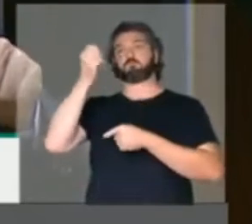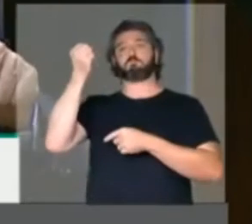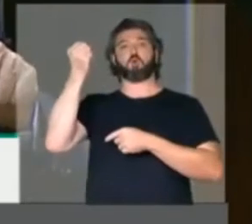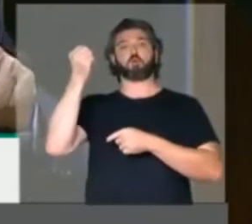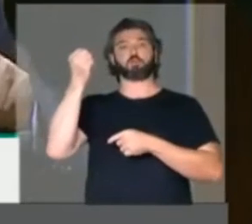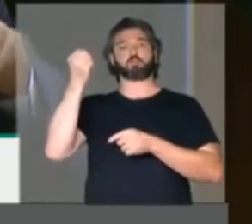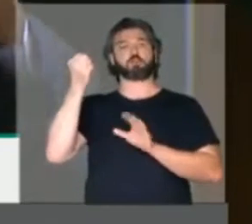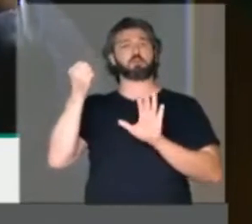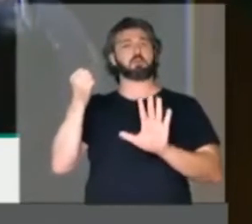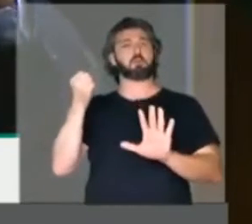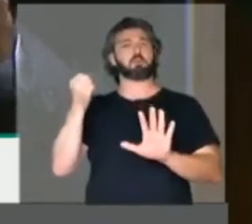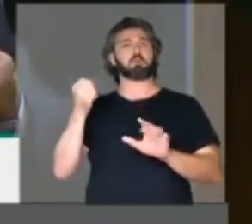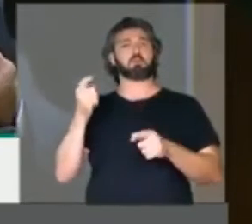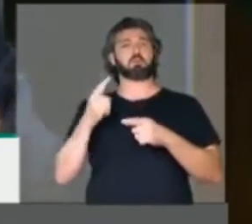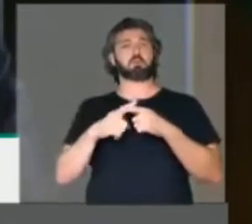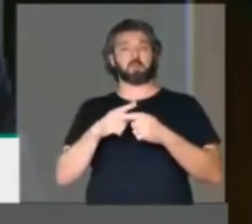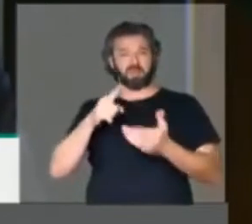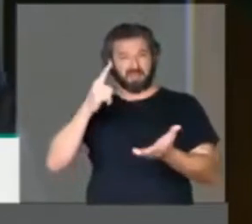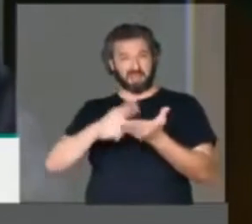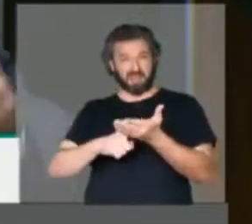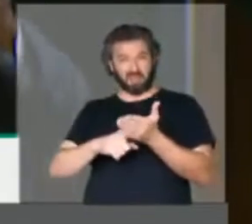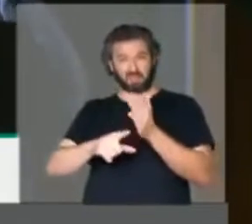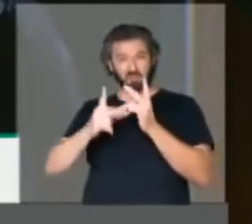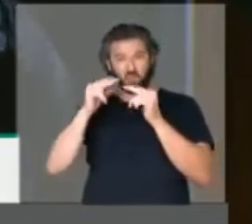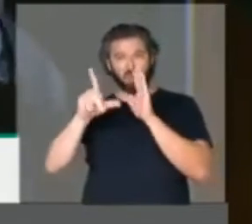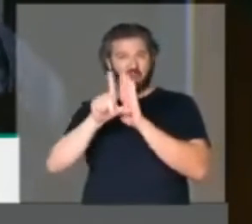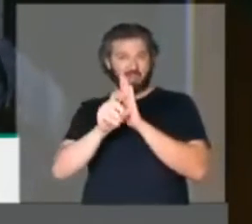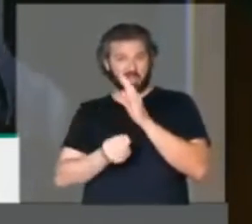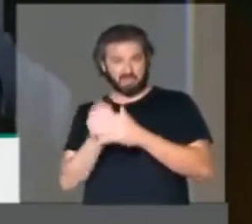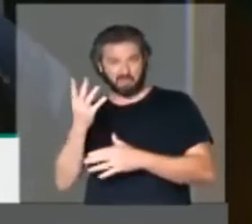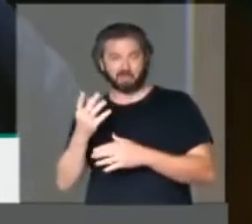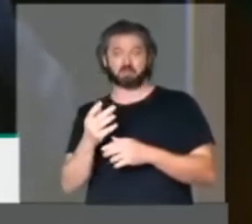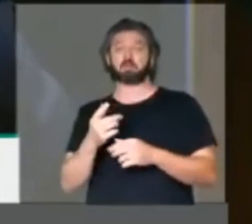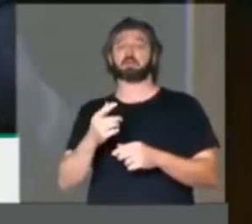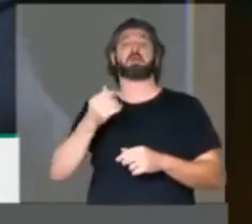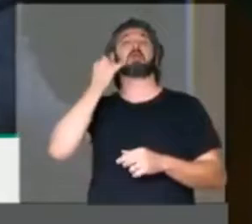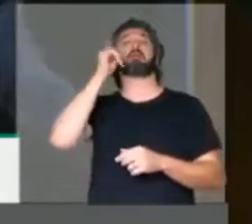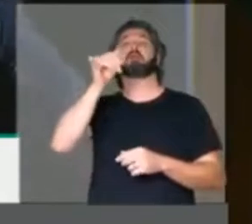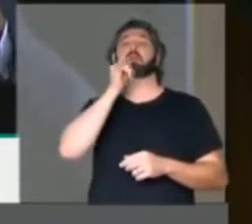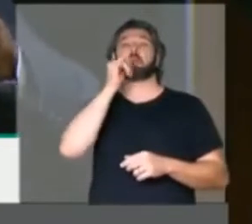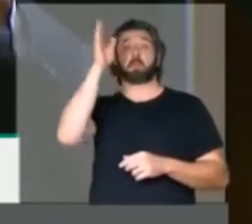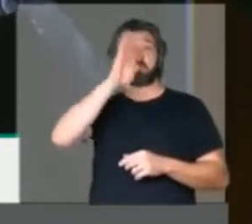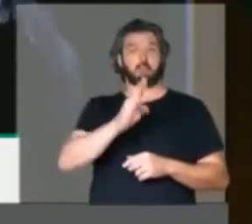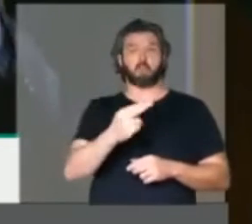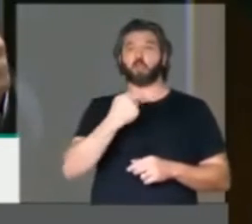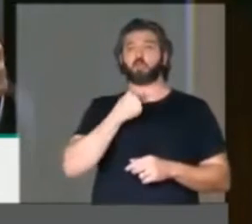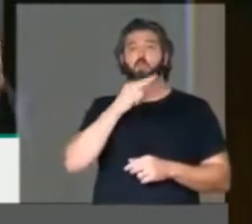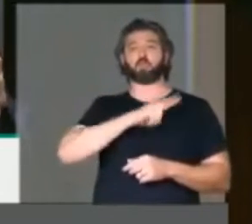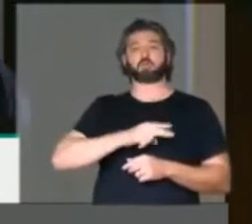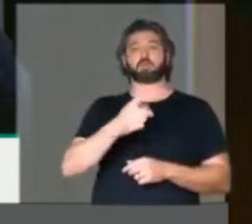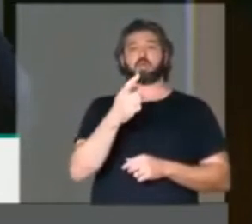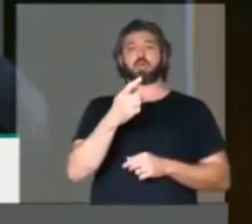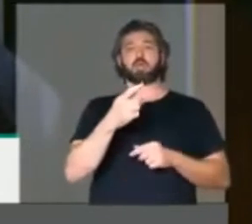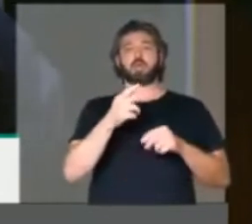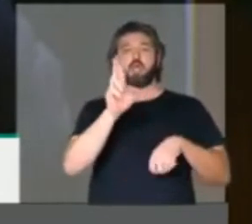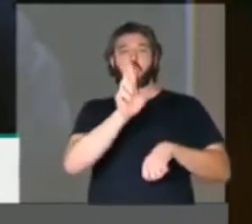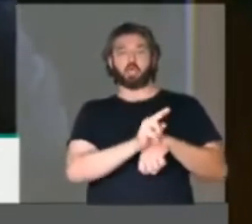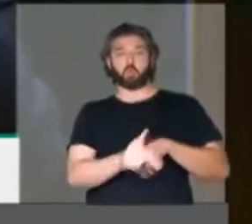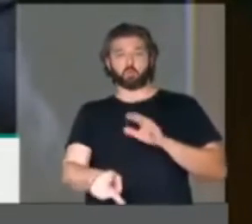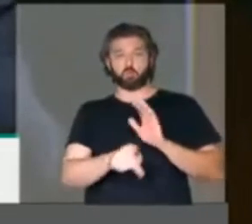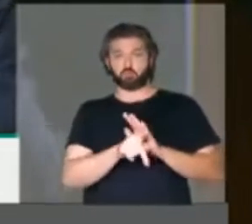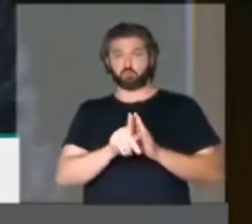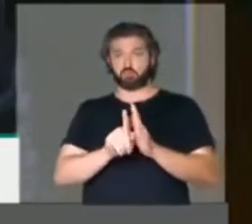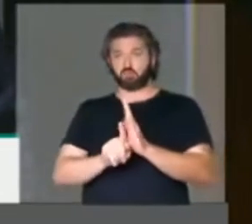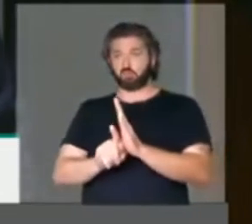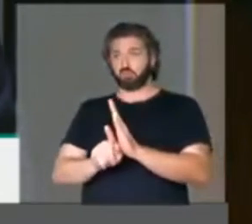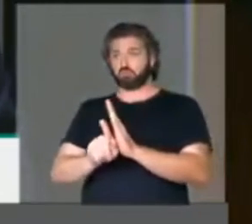acordo, ele impede, em primeiro lugar, que o Brasil utilize os recursos advindos de